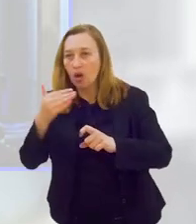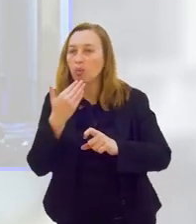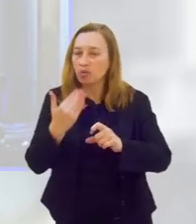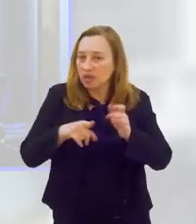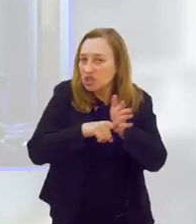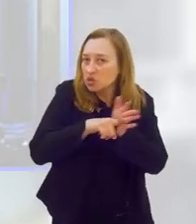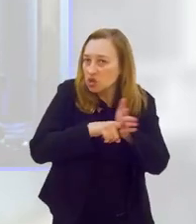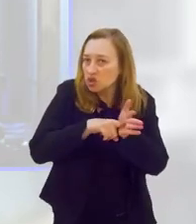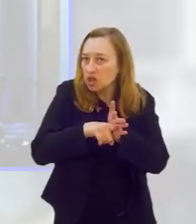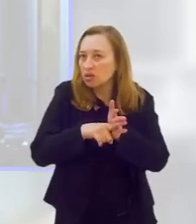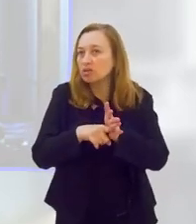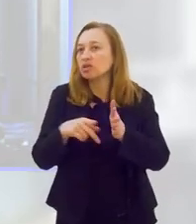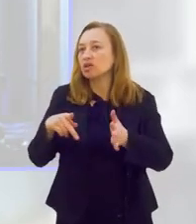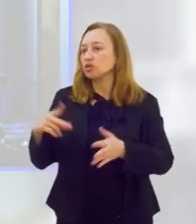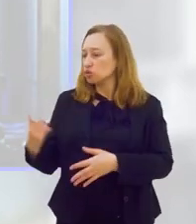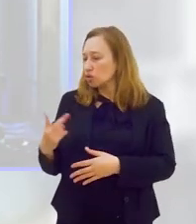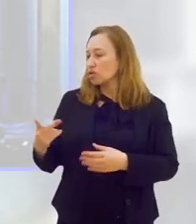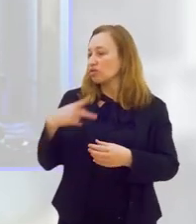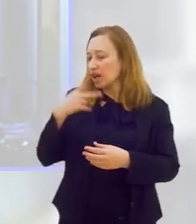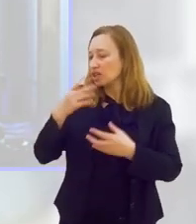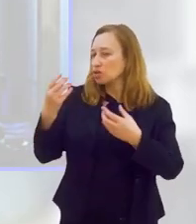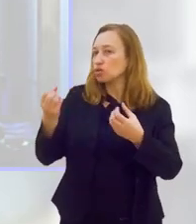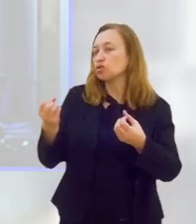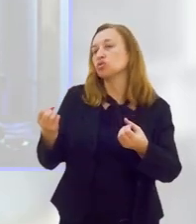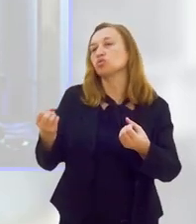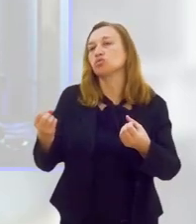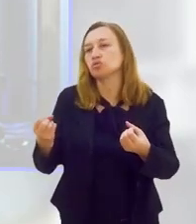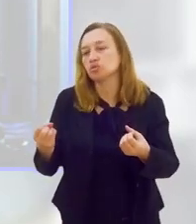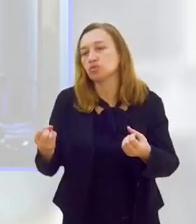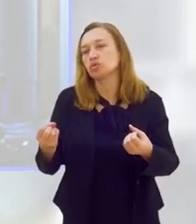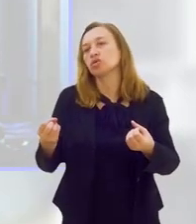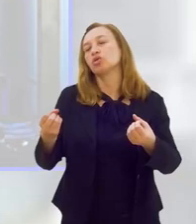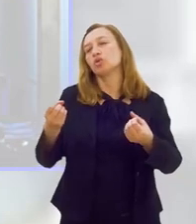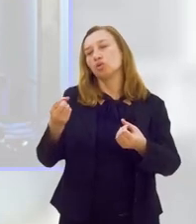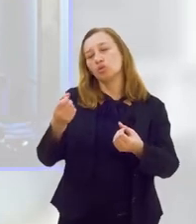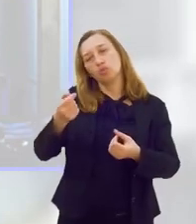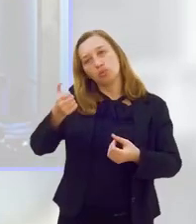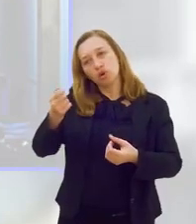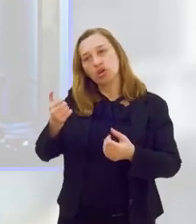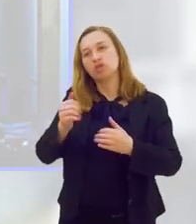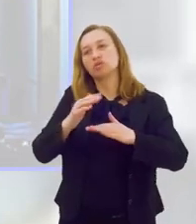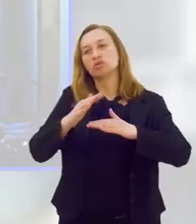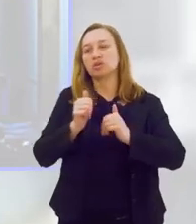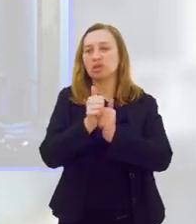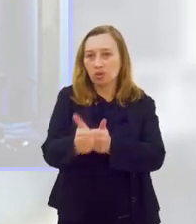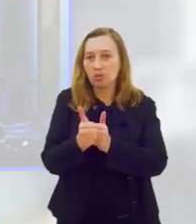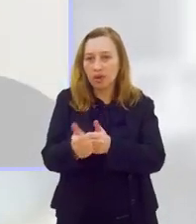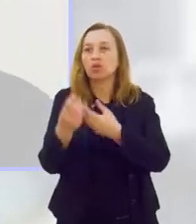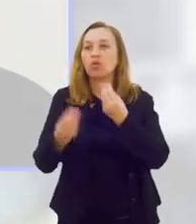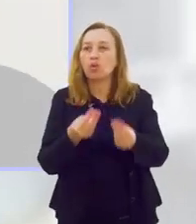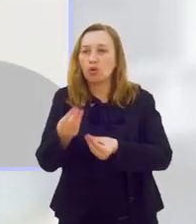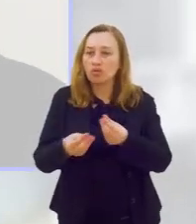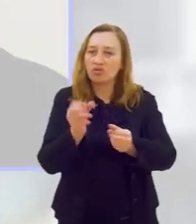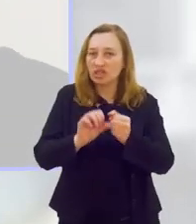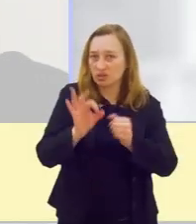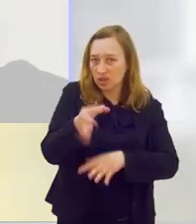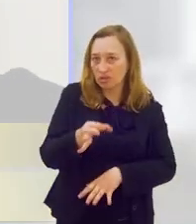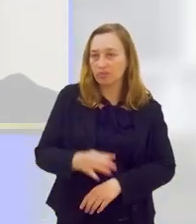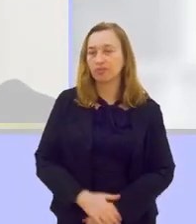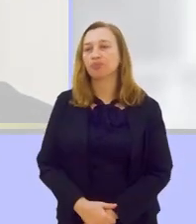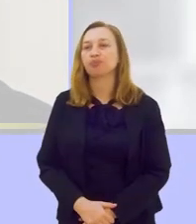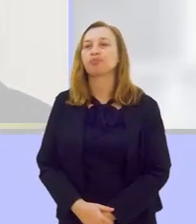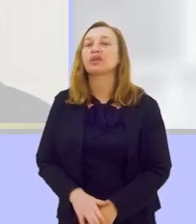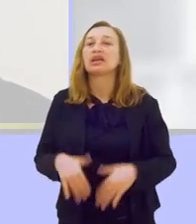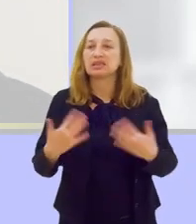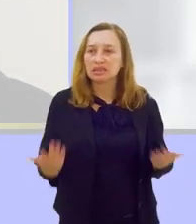sobre esse acompanhamento personalizado aí, como ele deve ser, ser feito de fato. Então, Rafael, eu acho